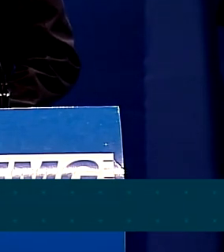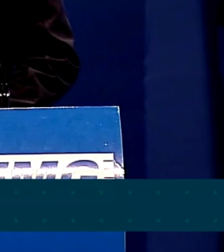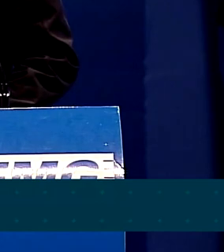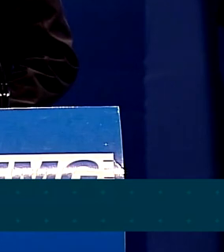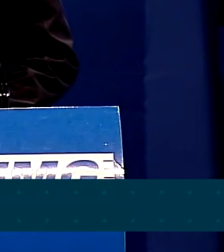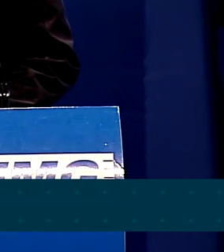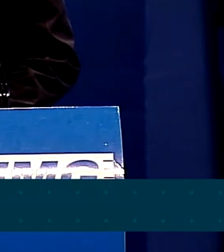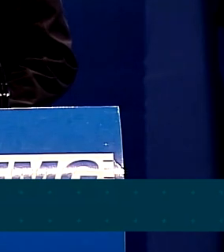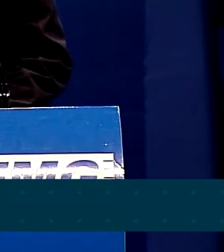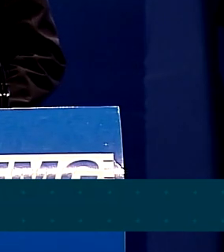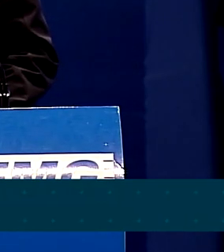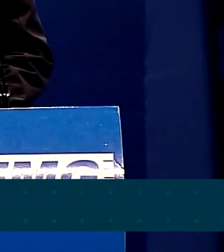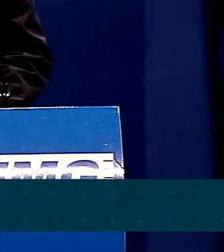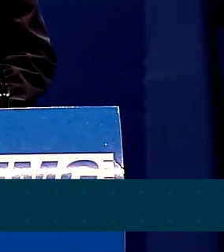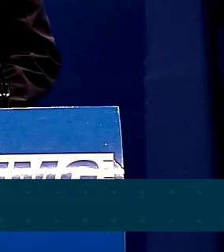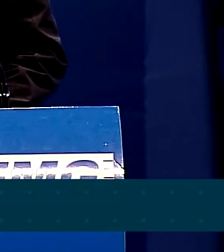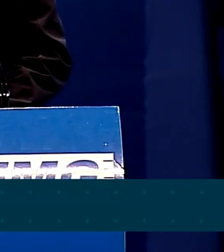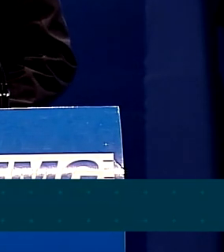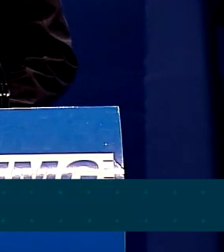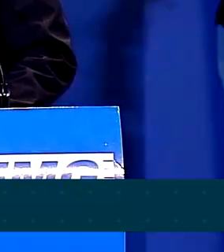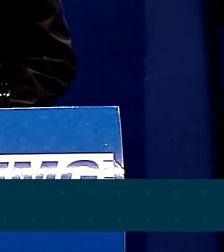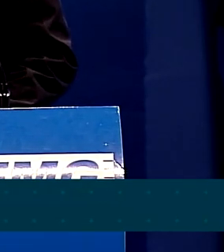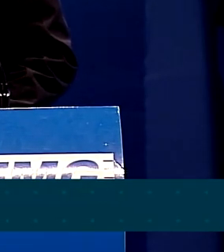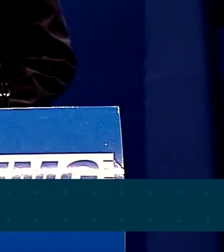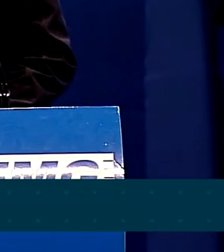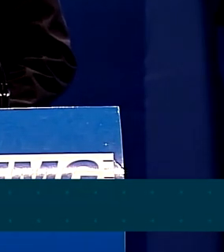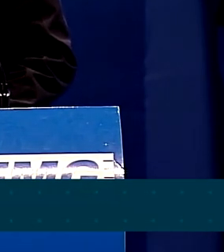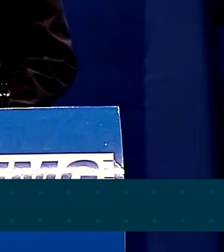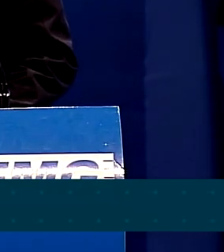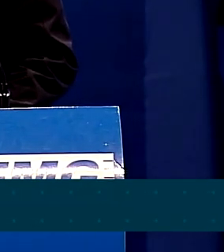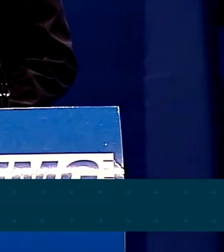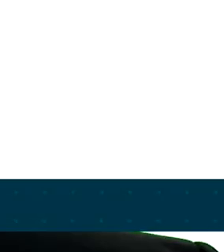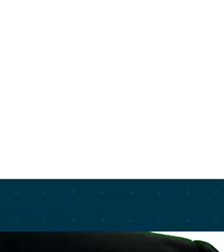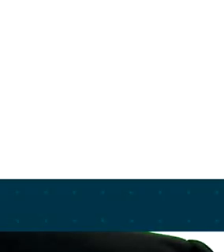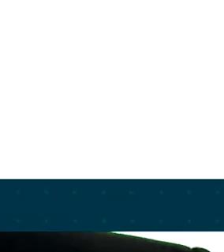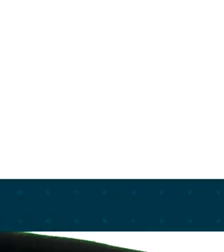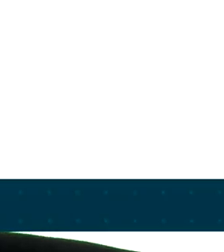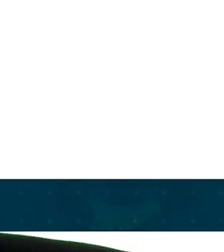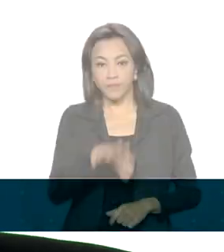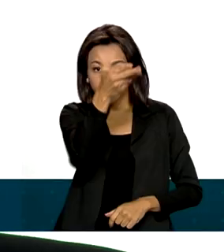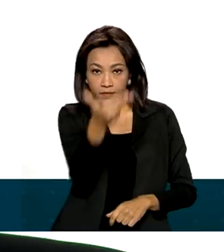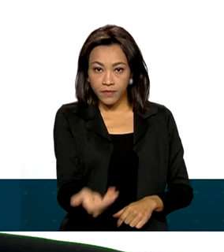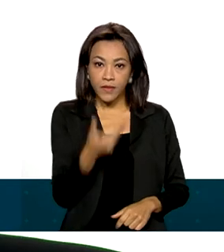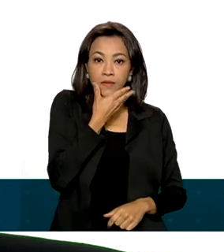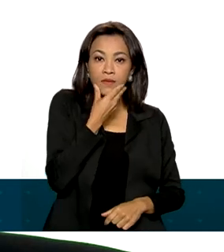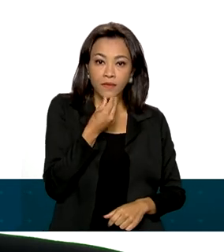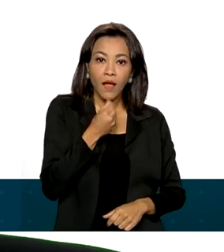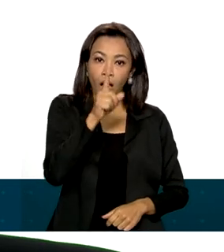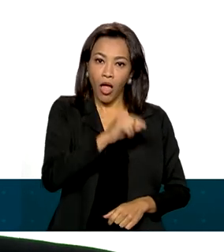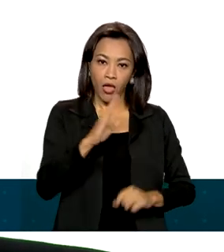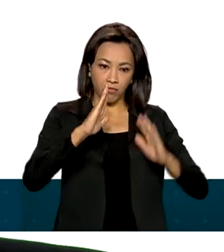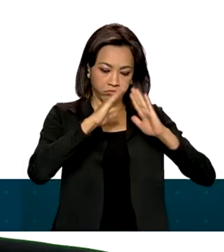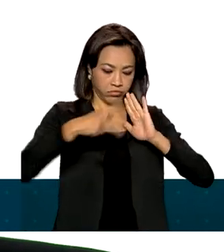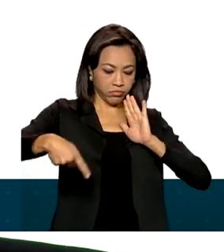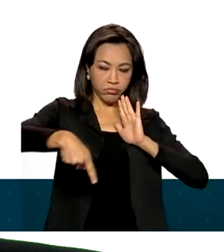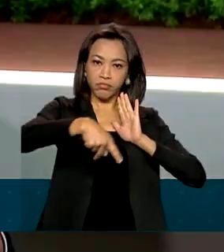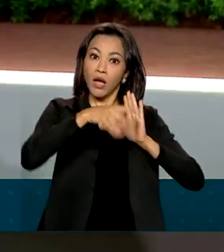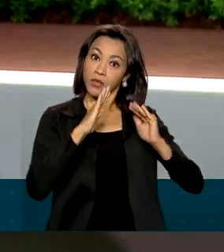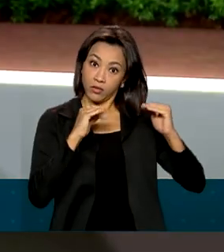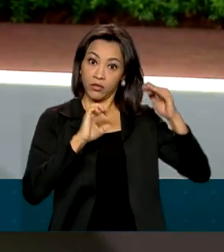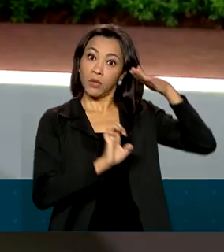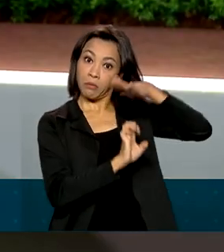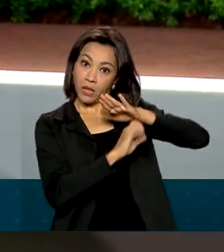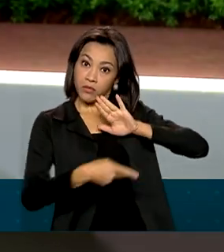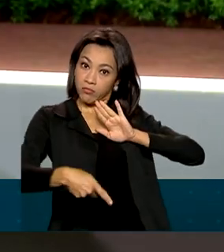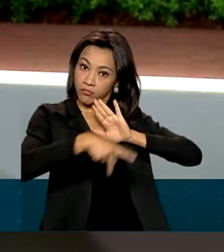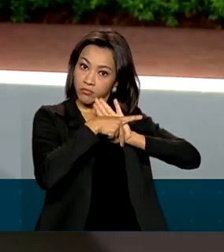com um pequeno saldo do número de carteiras assinadas. Marco Antônio Tonunce é dono de uma empresa de tecnologia que